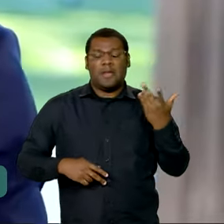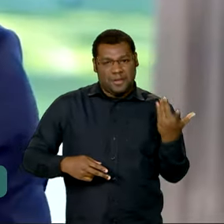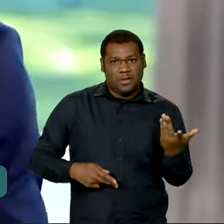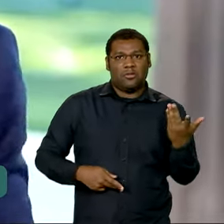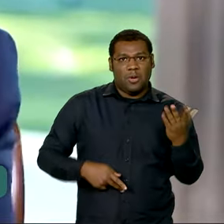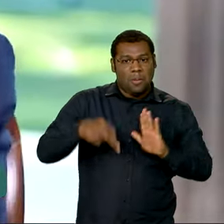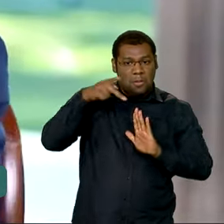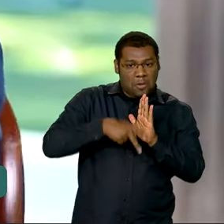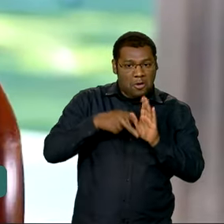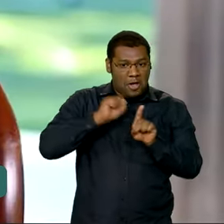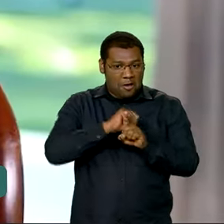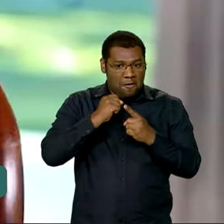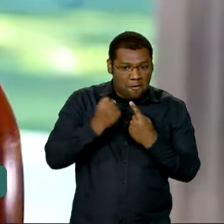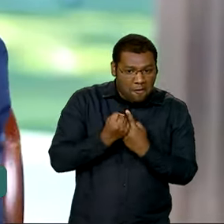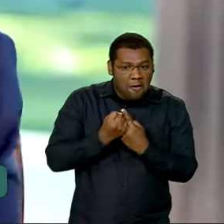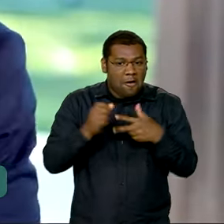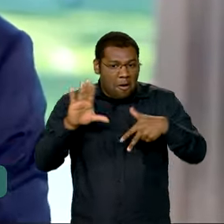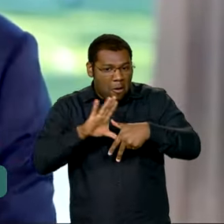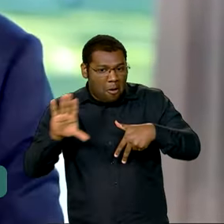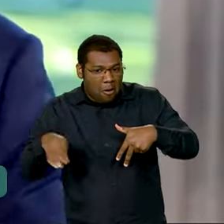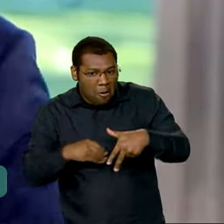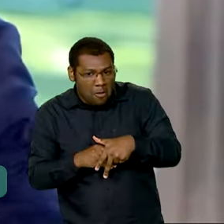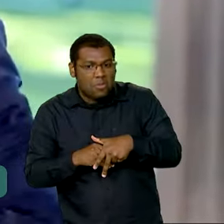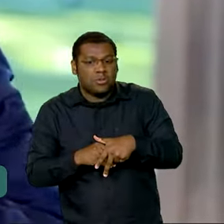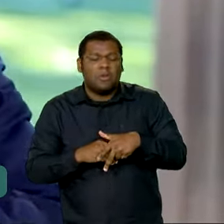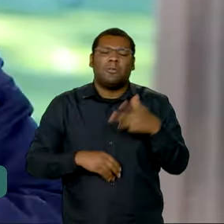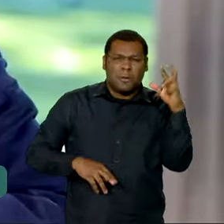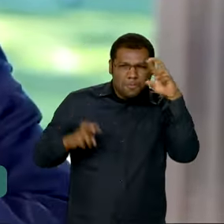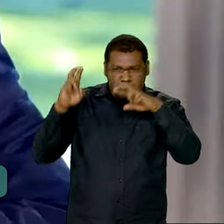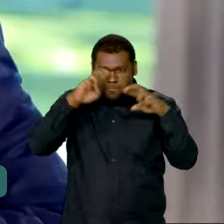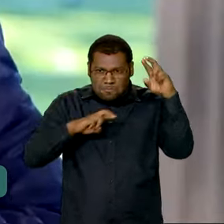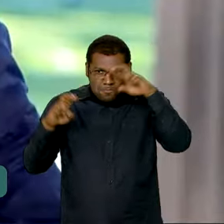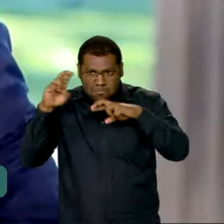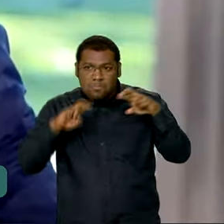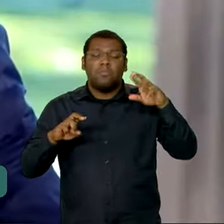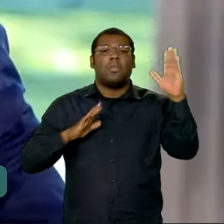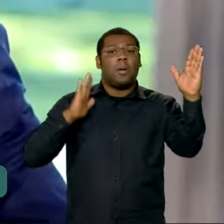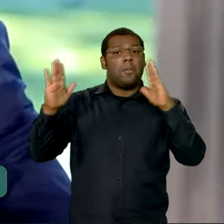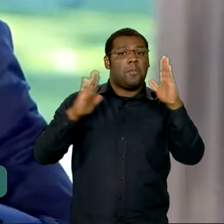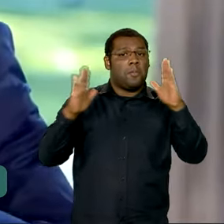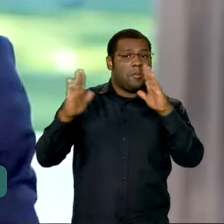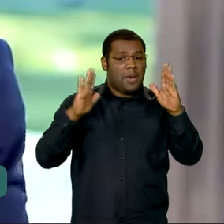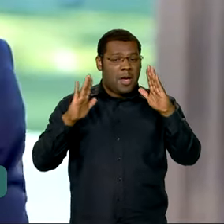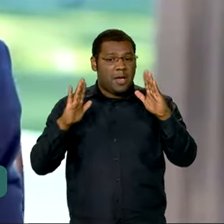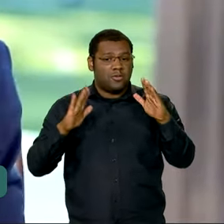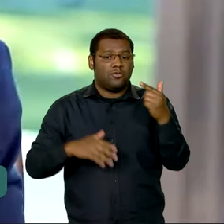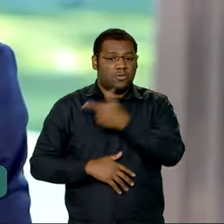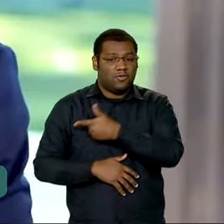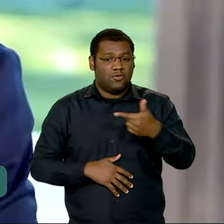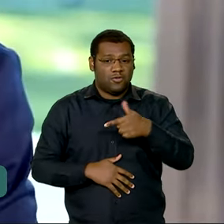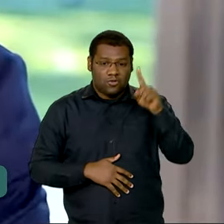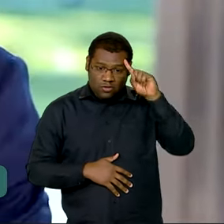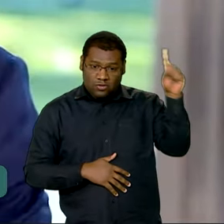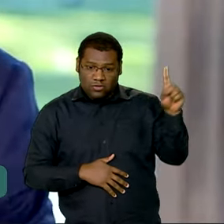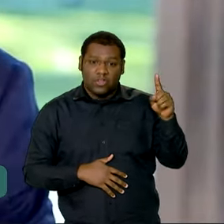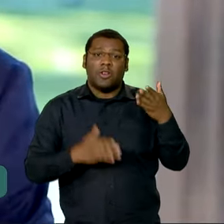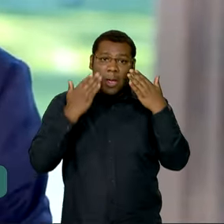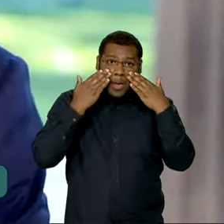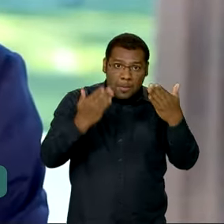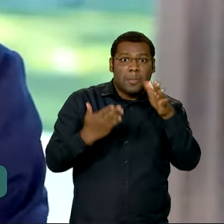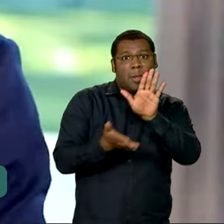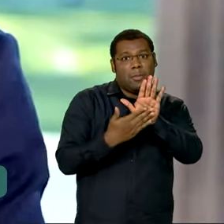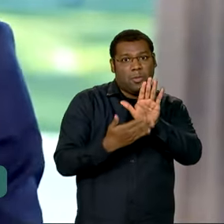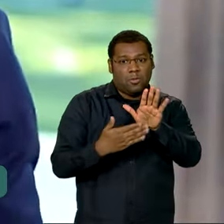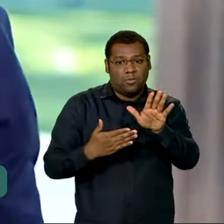estudado para que a gente possa apresentar uma proposta no dia 22, daqui uns 22 dias, para o Congresso Nacional.